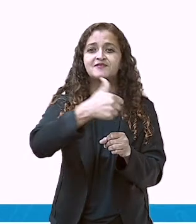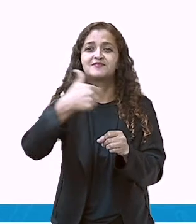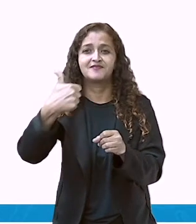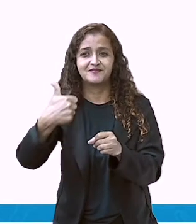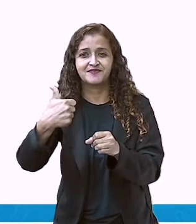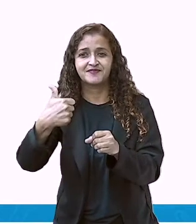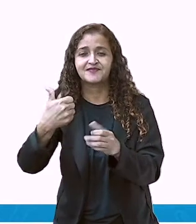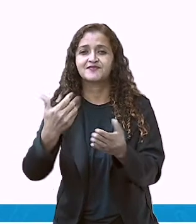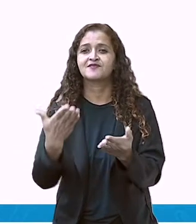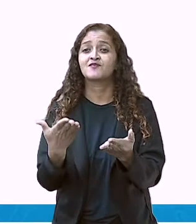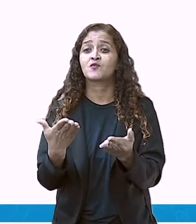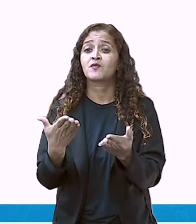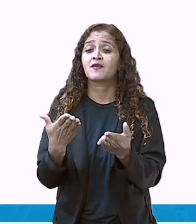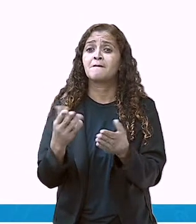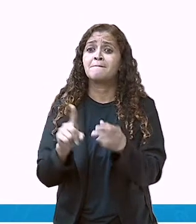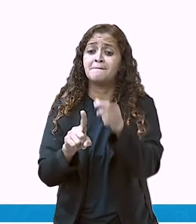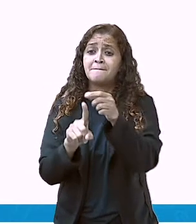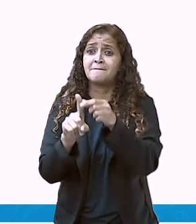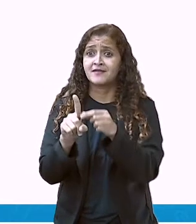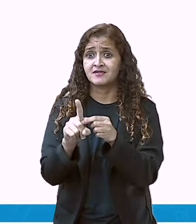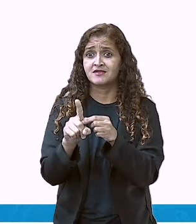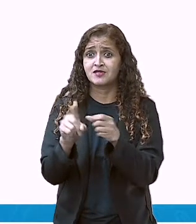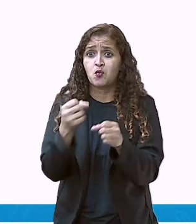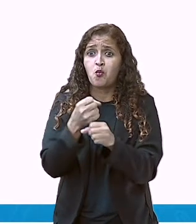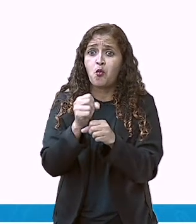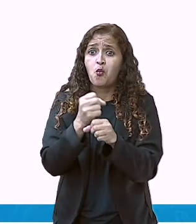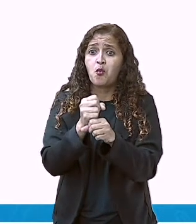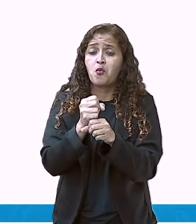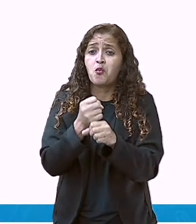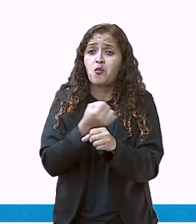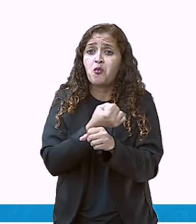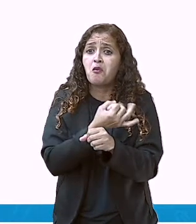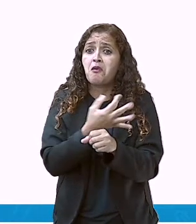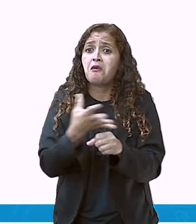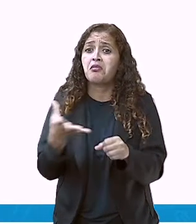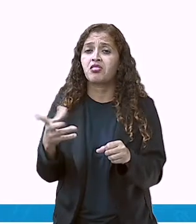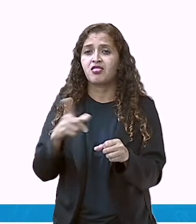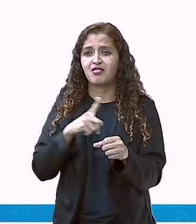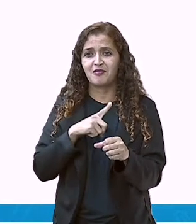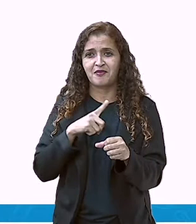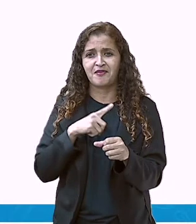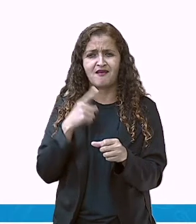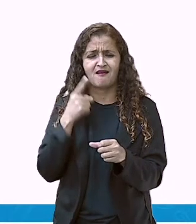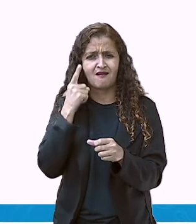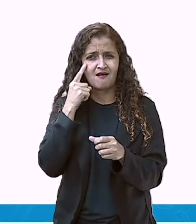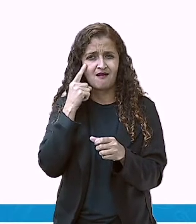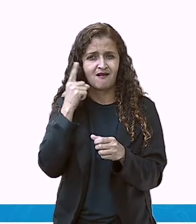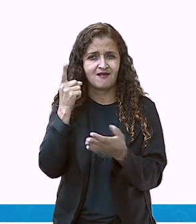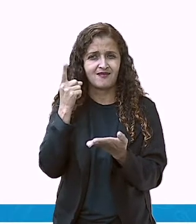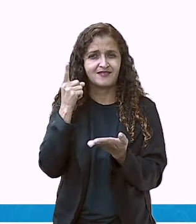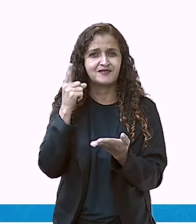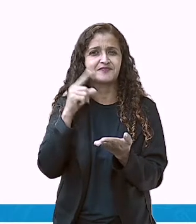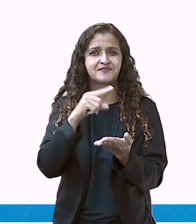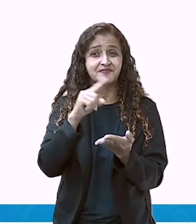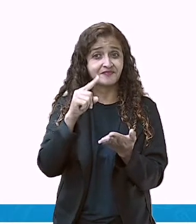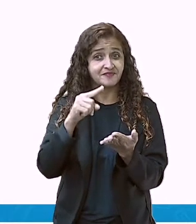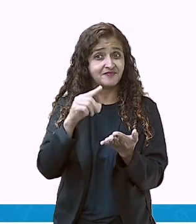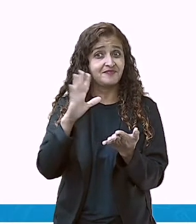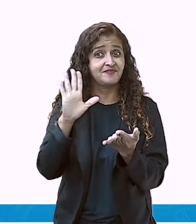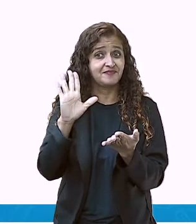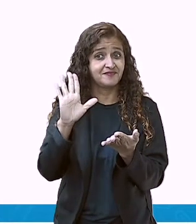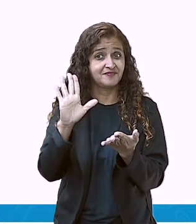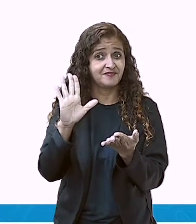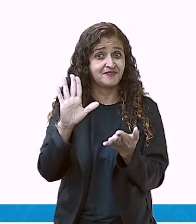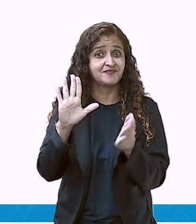meses tem o ano? Olha para vocês verem. Um, dois, três, quatro, cinco, seis, sete,